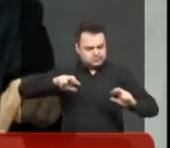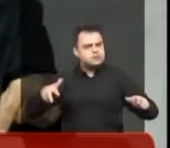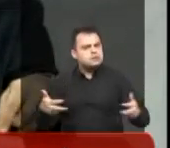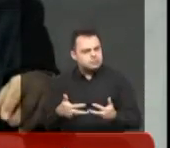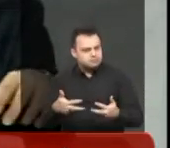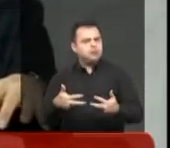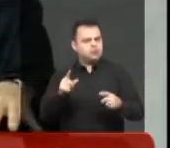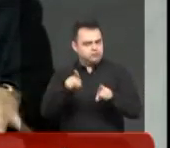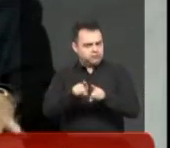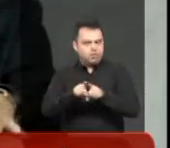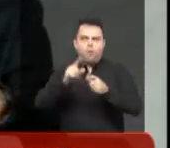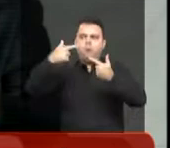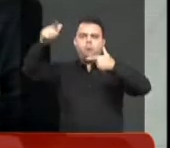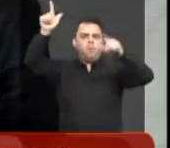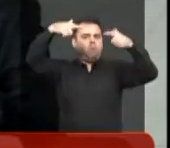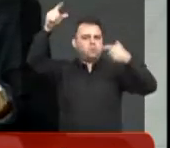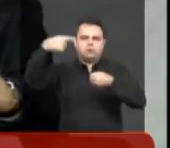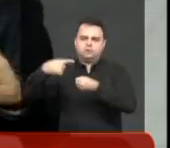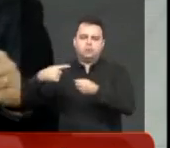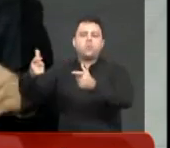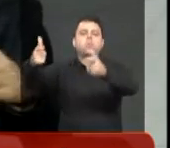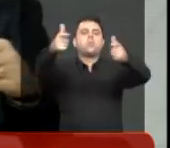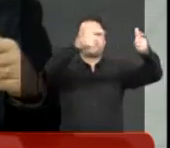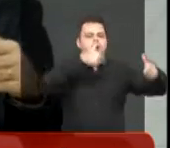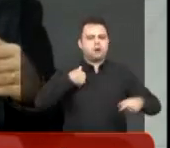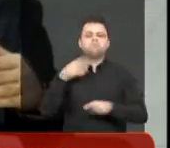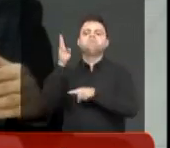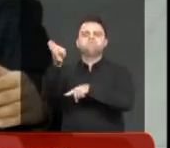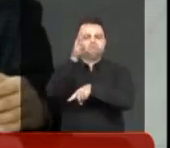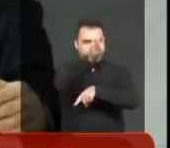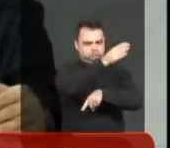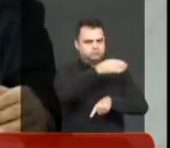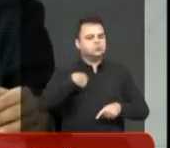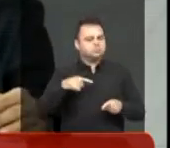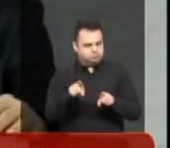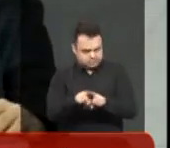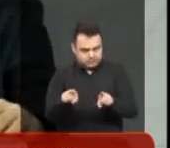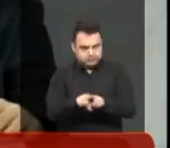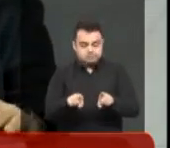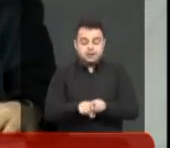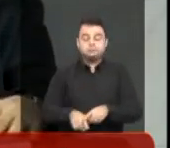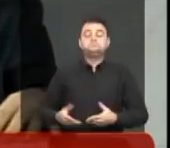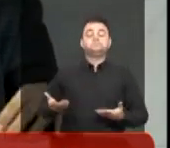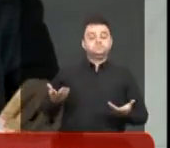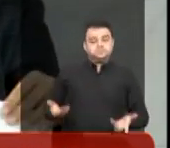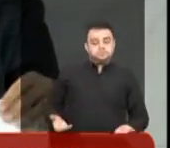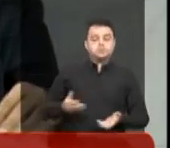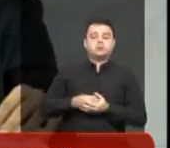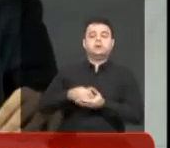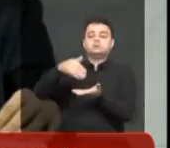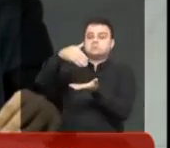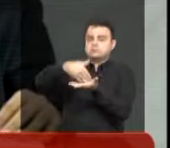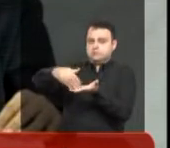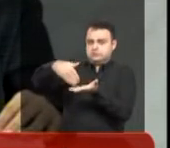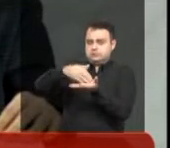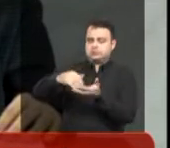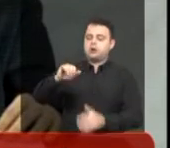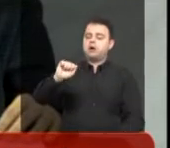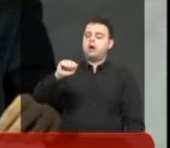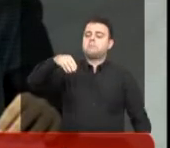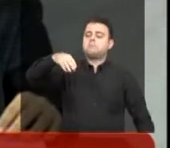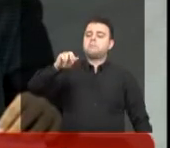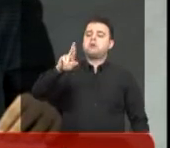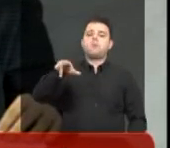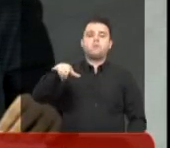nesta casa, assim como das itinerantes, aquelas realizadas nos bairros. O secretário, a Mauri